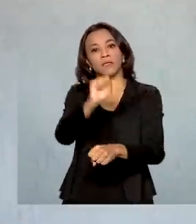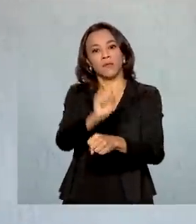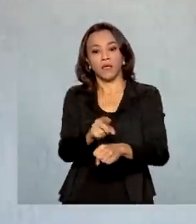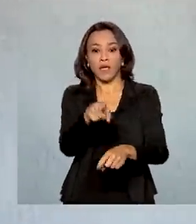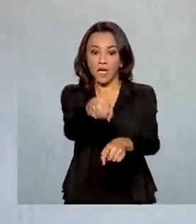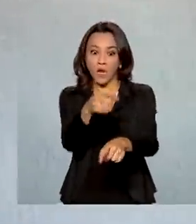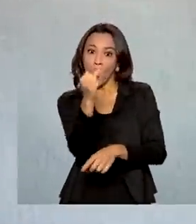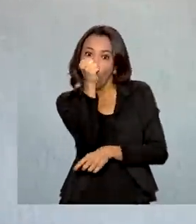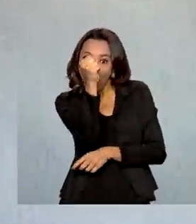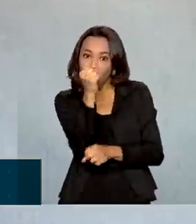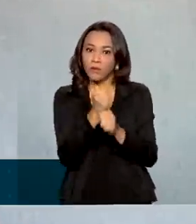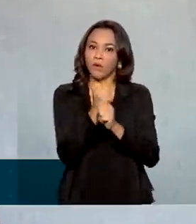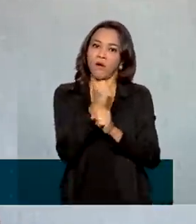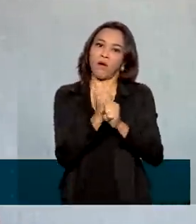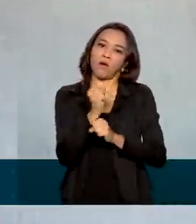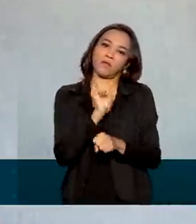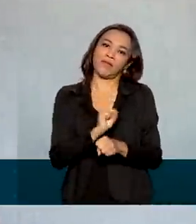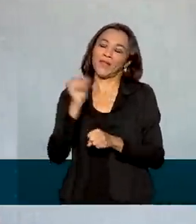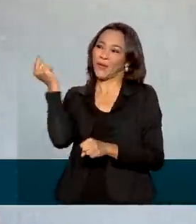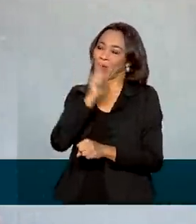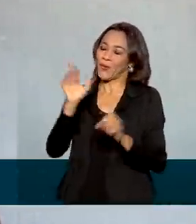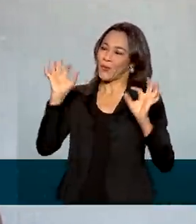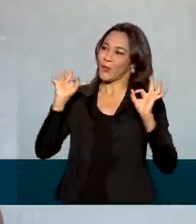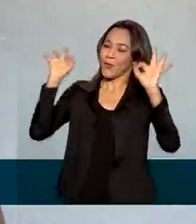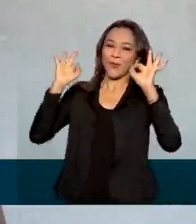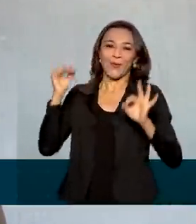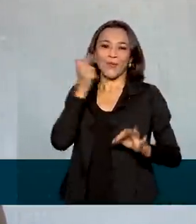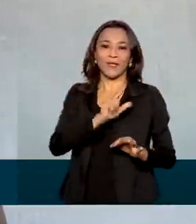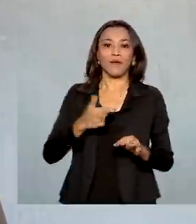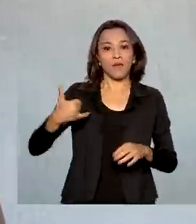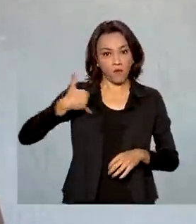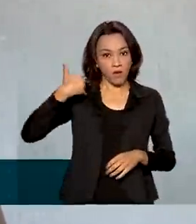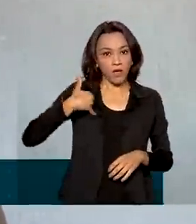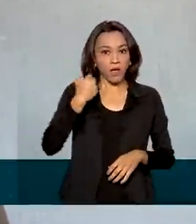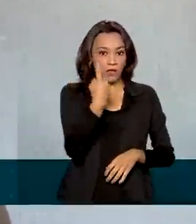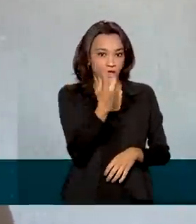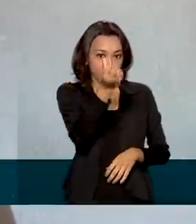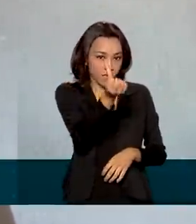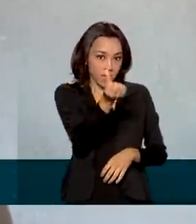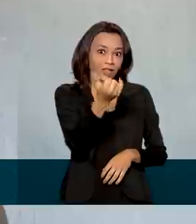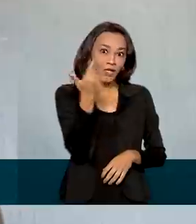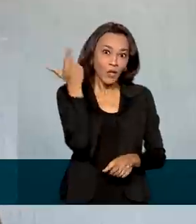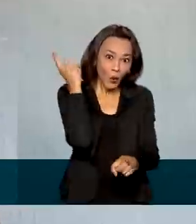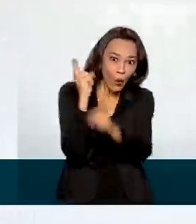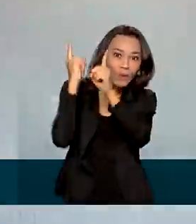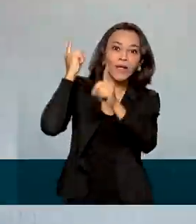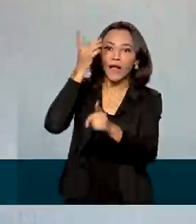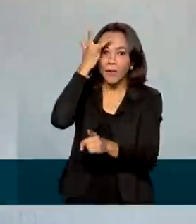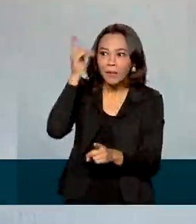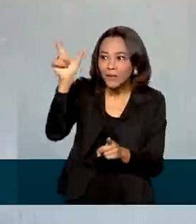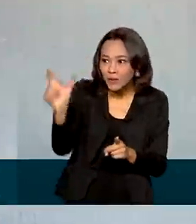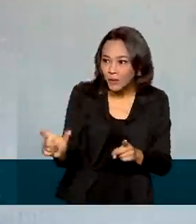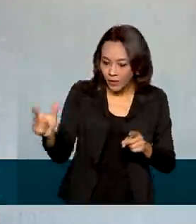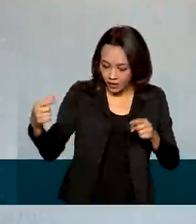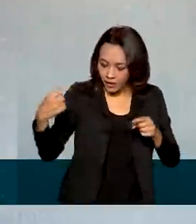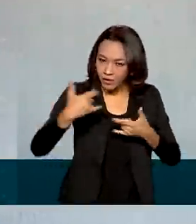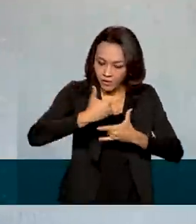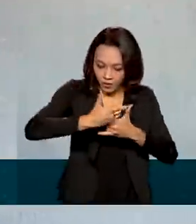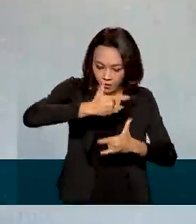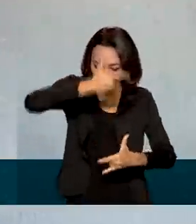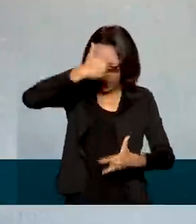espera, Igor encontrou um doador. Quando eu completei 16 anos, encontraram um doador compatível. E com isso,